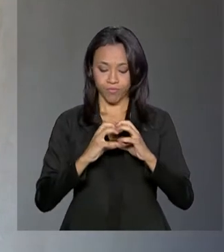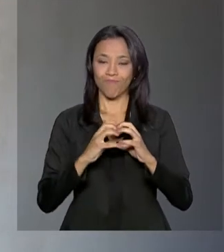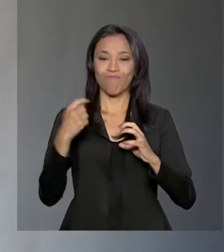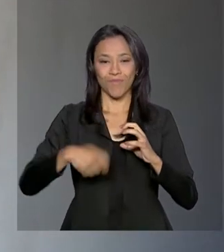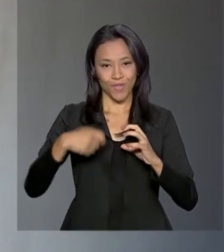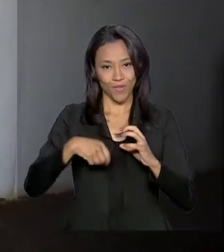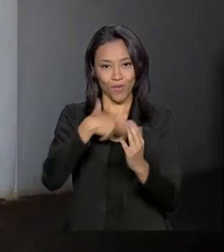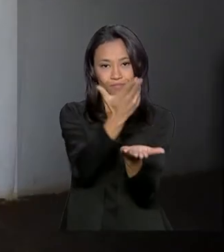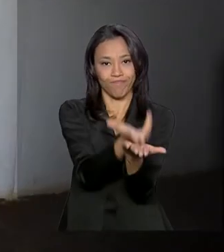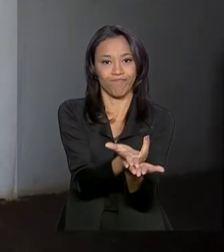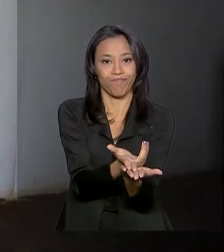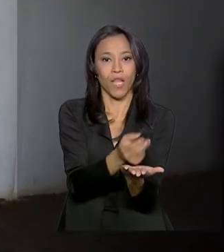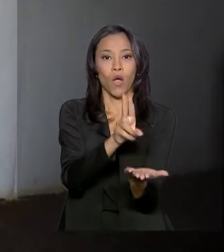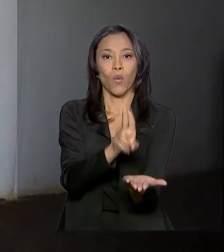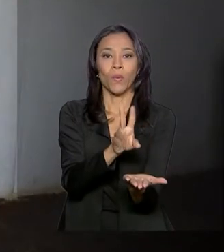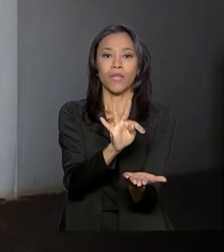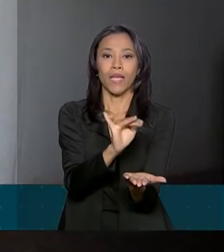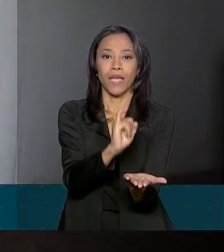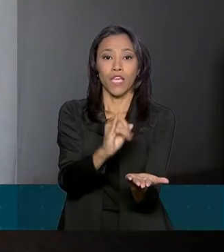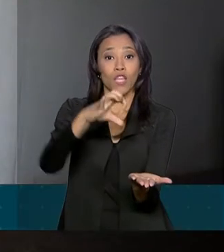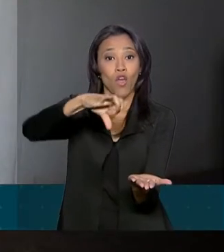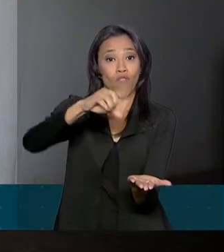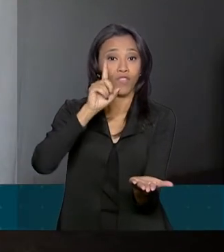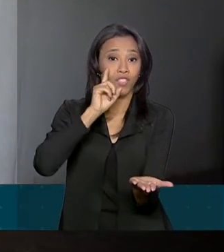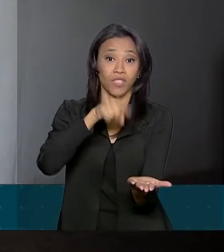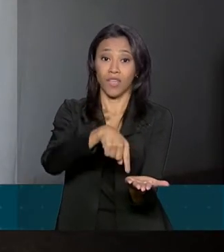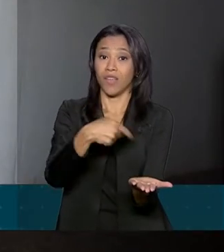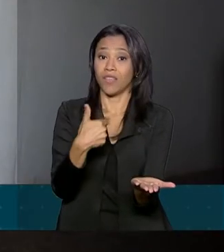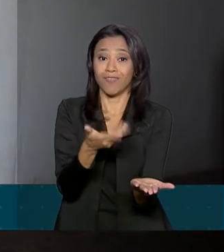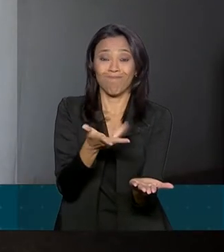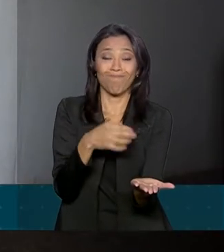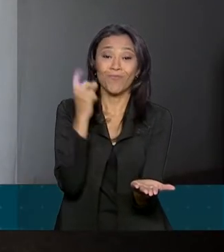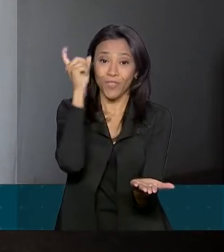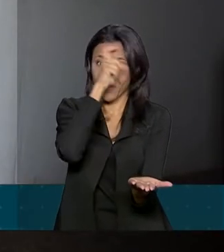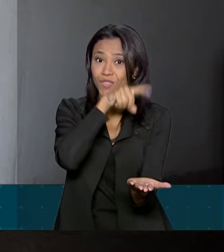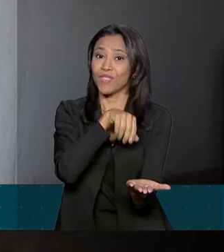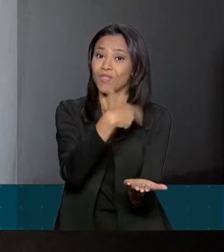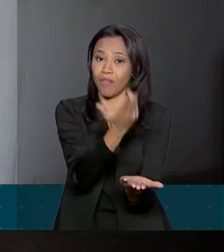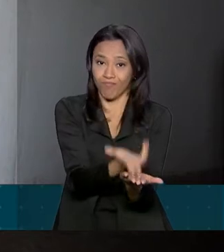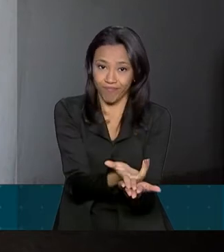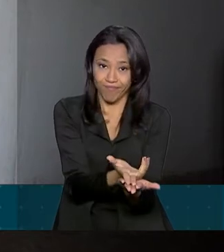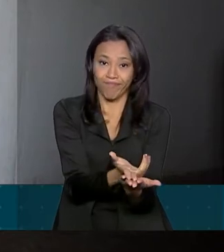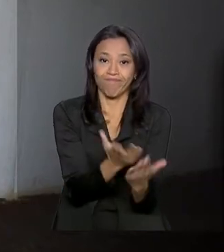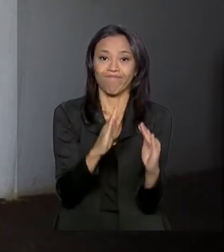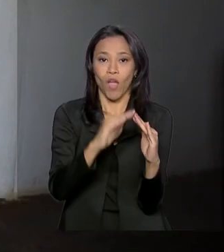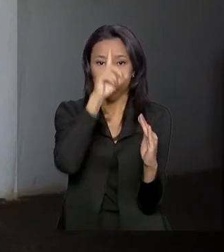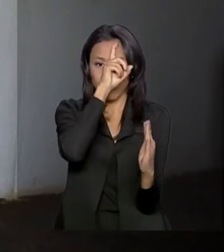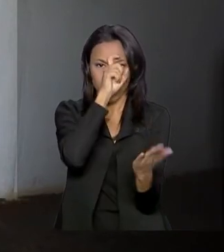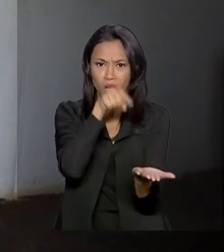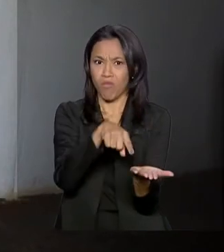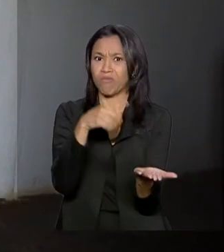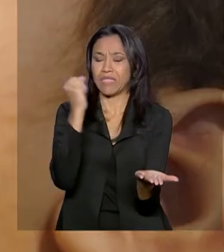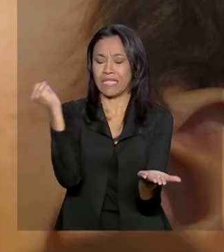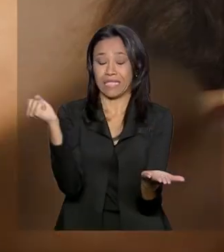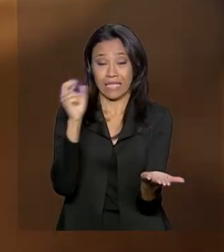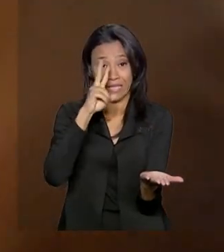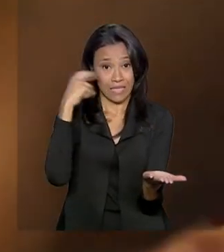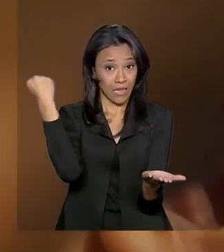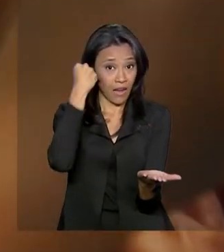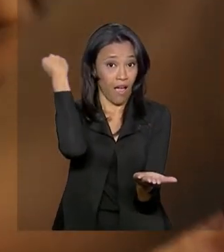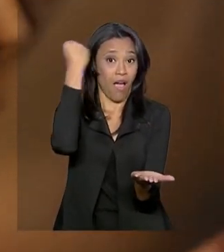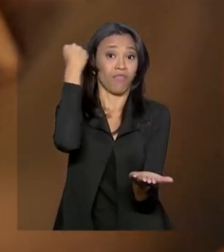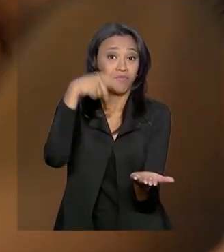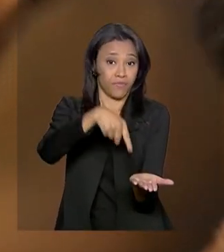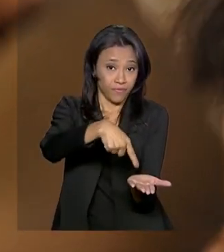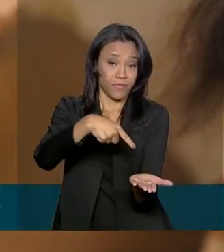nove dias. Foi bem difícil, porque ele não tinha muita expectativa de vida, né? O diagnóstico dele é muito grave. Por várias